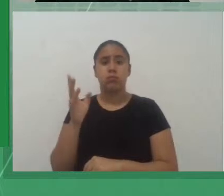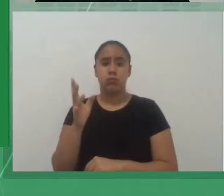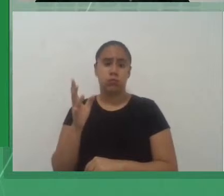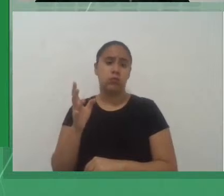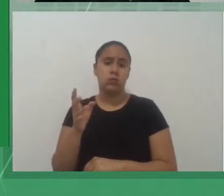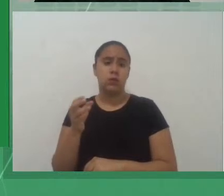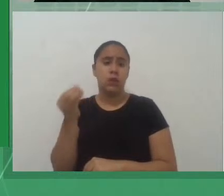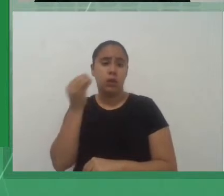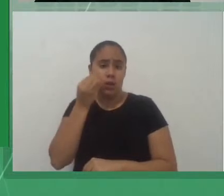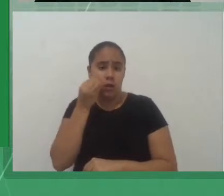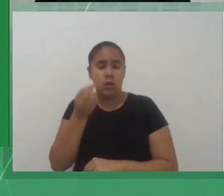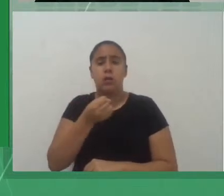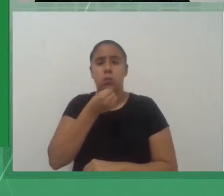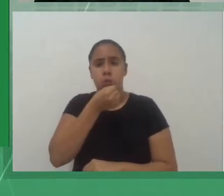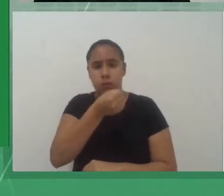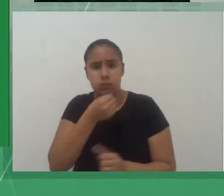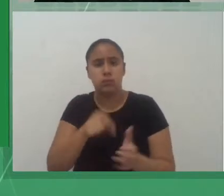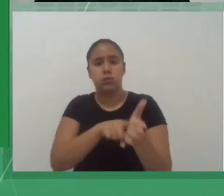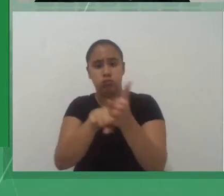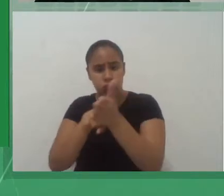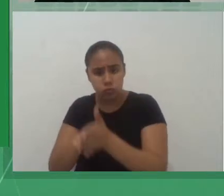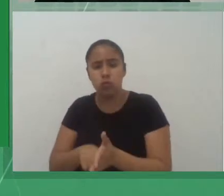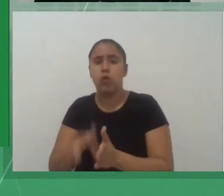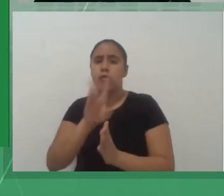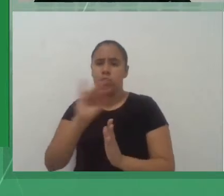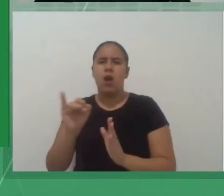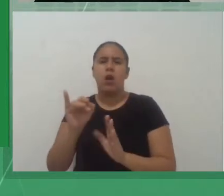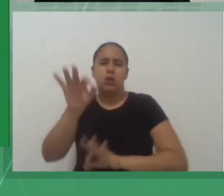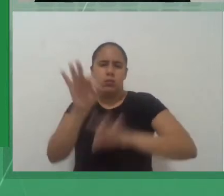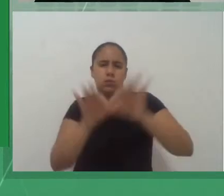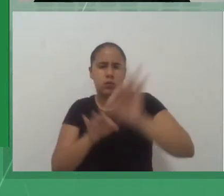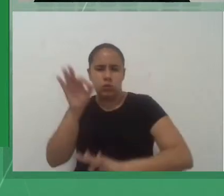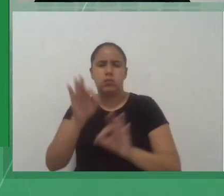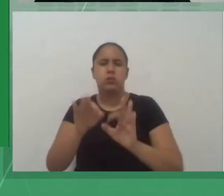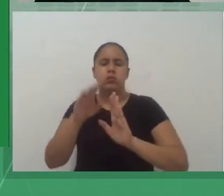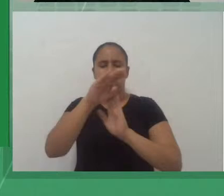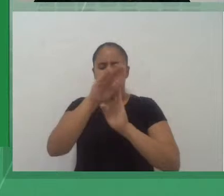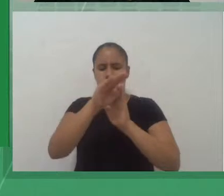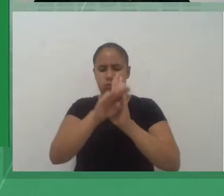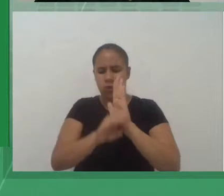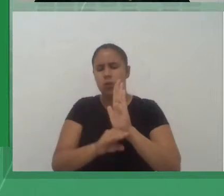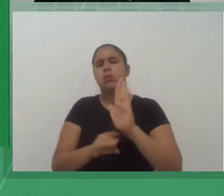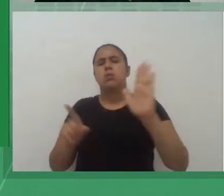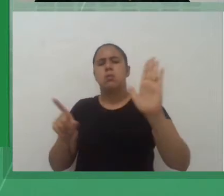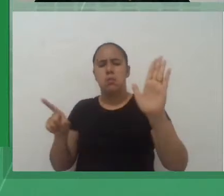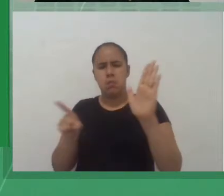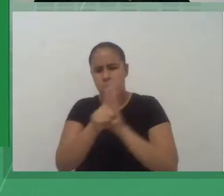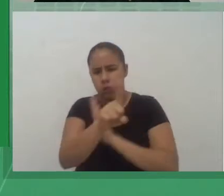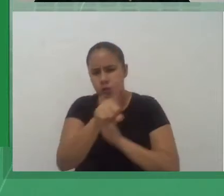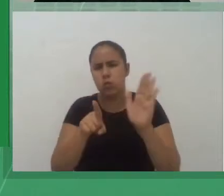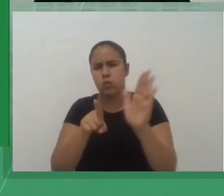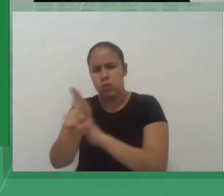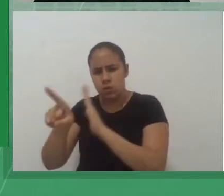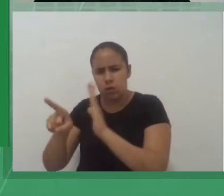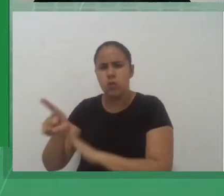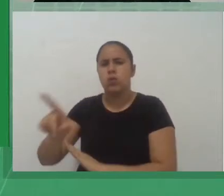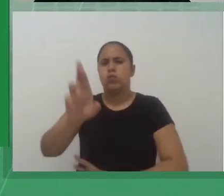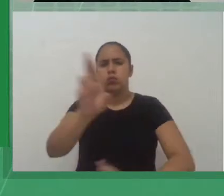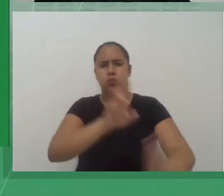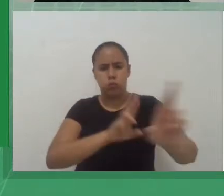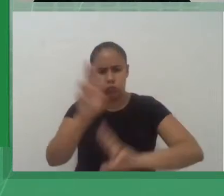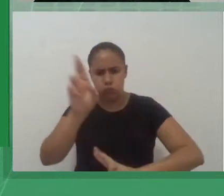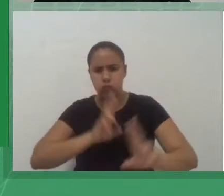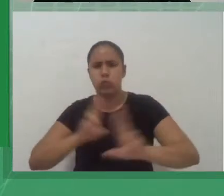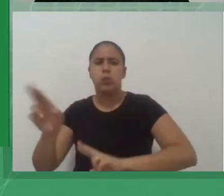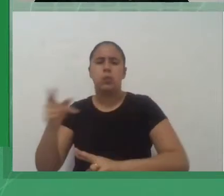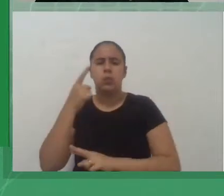por meio de aplicação de questionários que vão trazer diversas perguntas a fim de responder a tudo isso